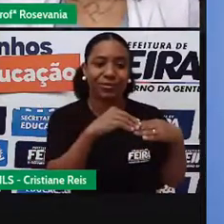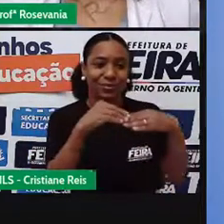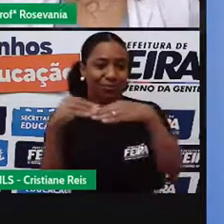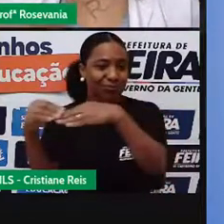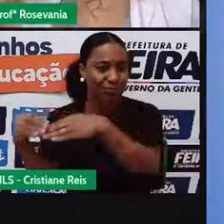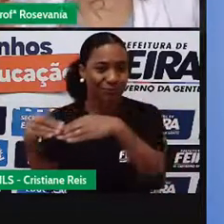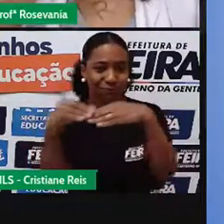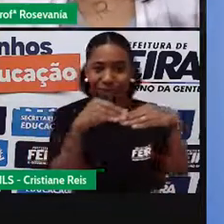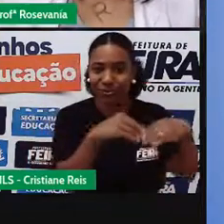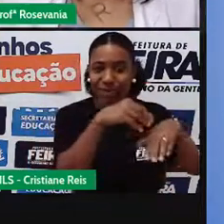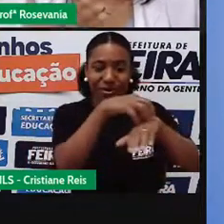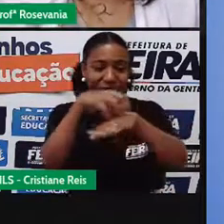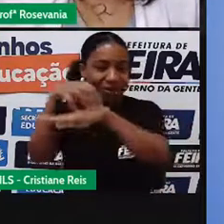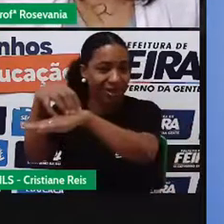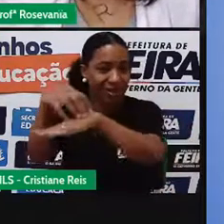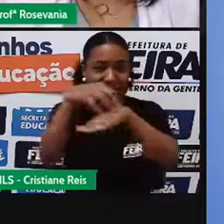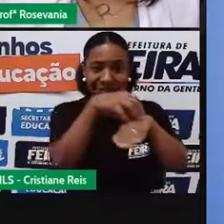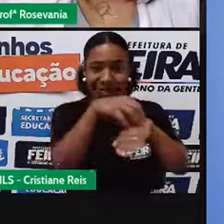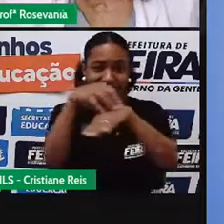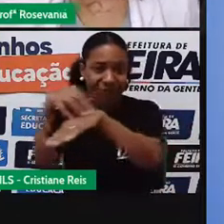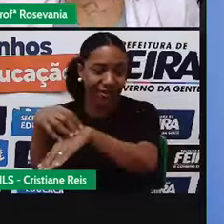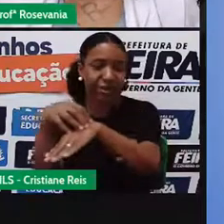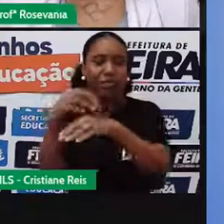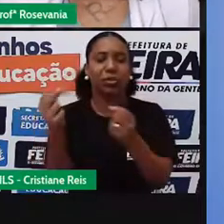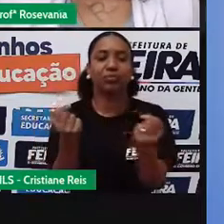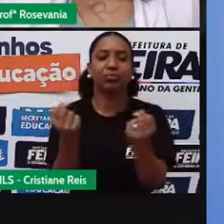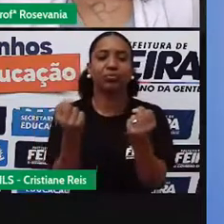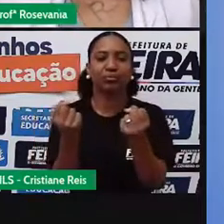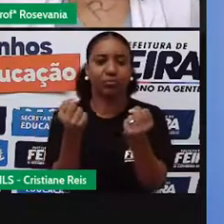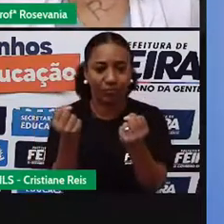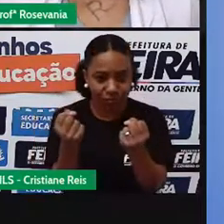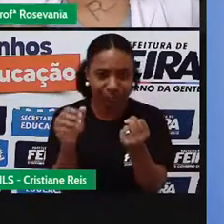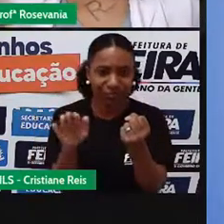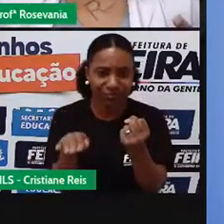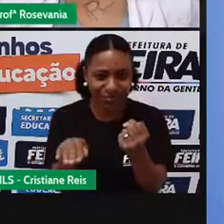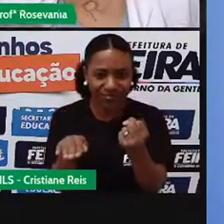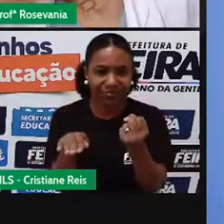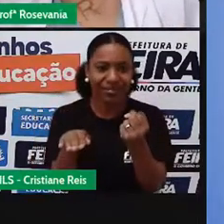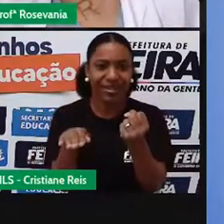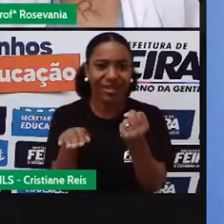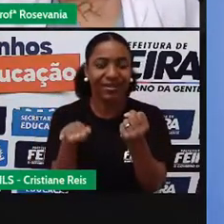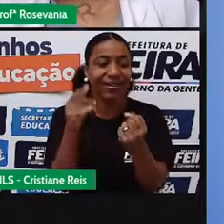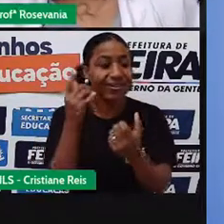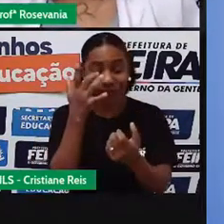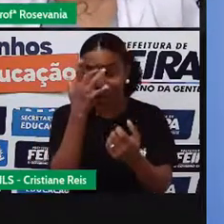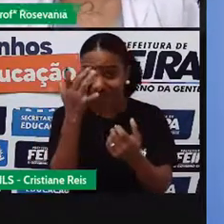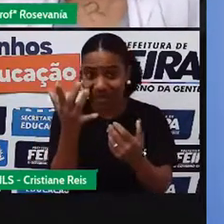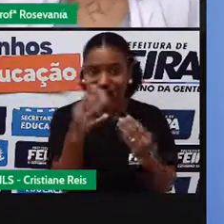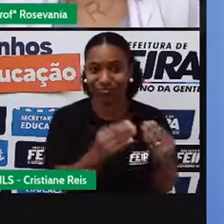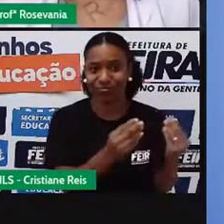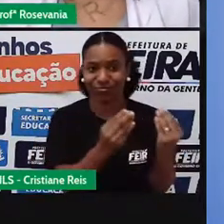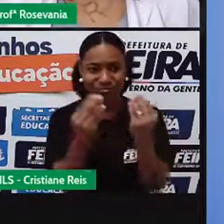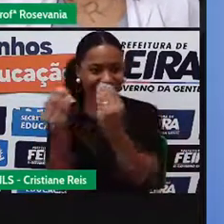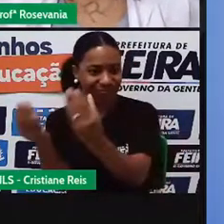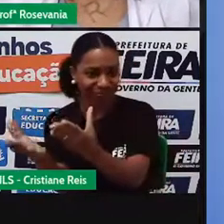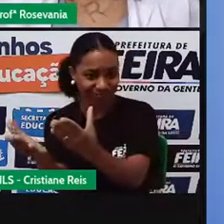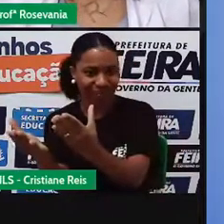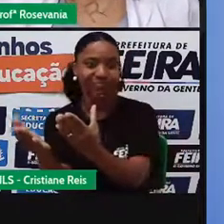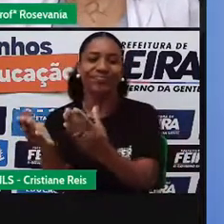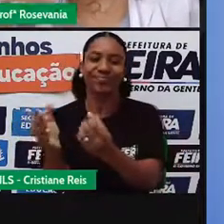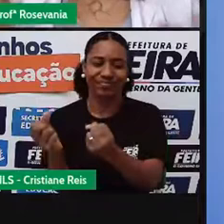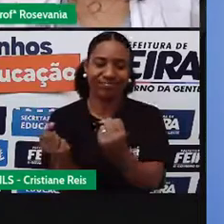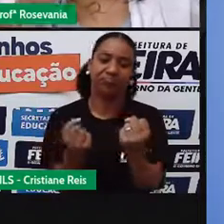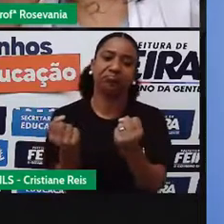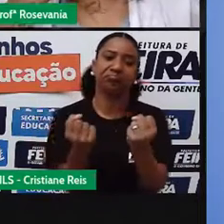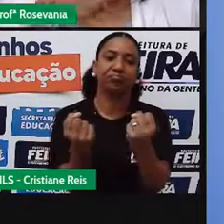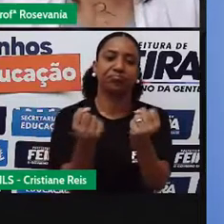das cargas, você pode parar em cada ponto que você queira, né, a entrega já vai ser direta ali, né, na pessoa que pediu